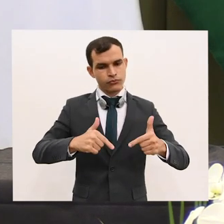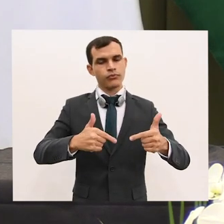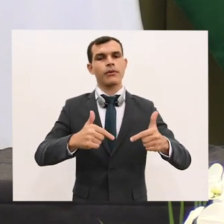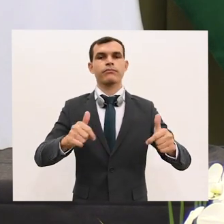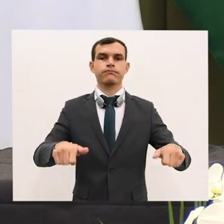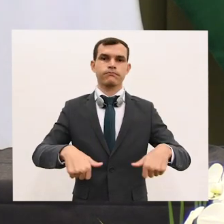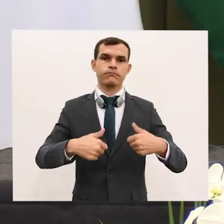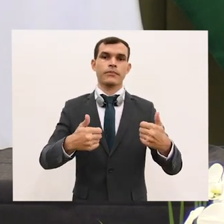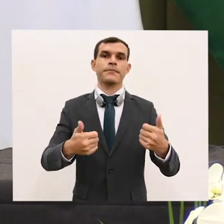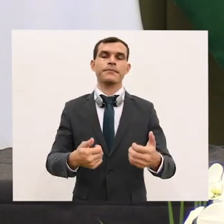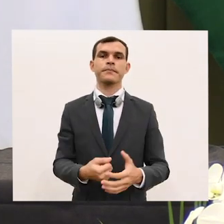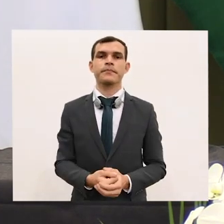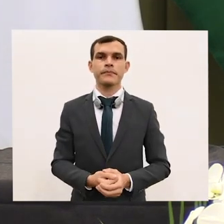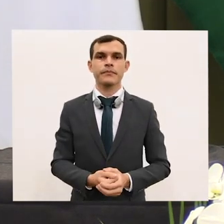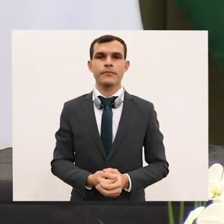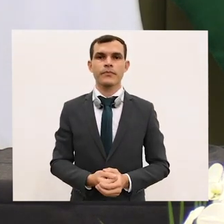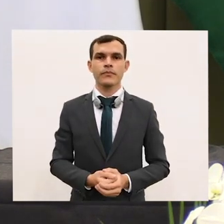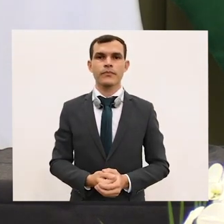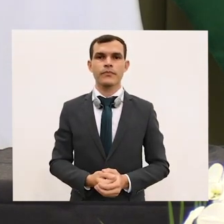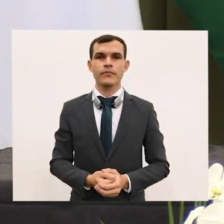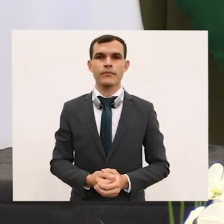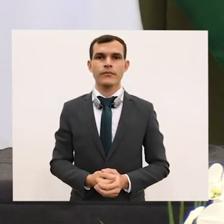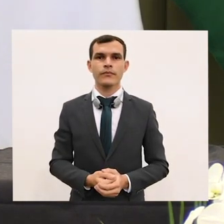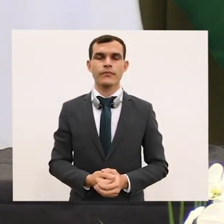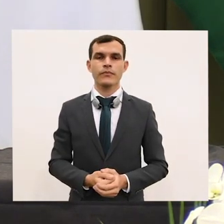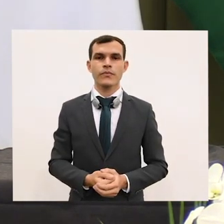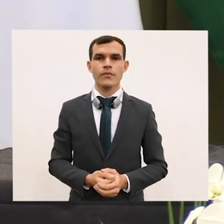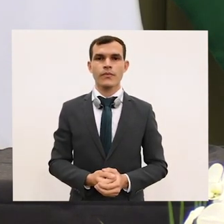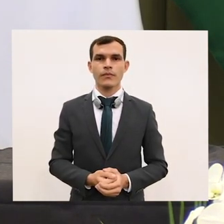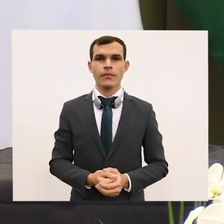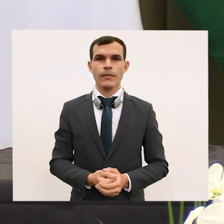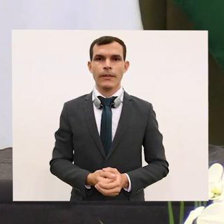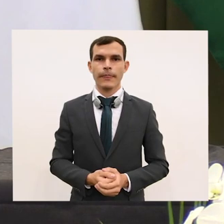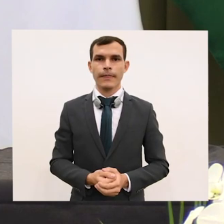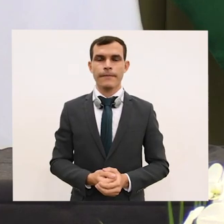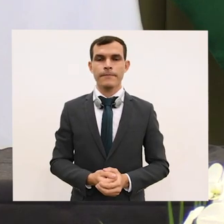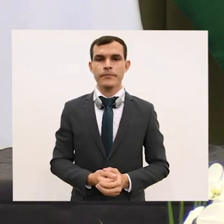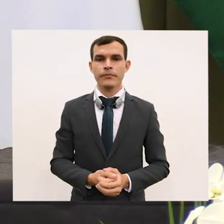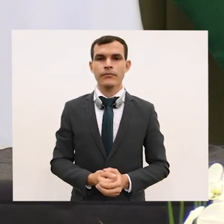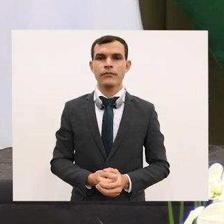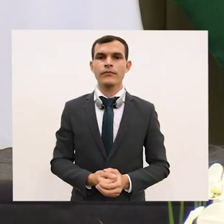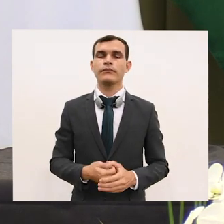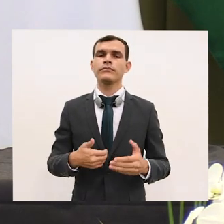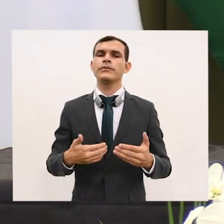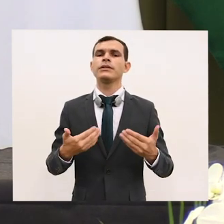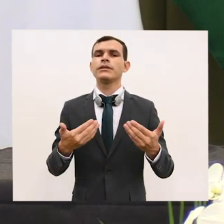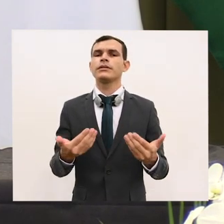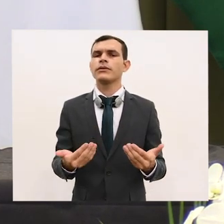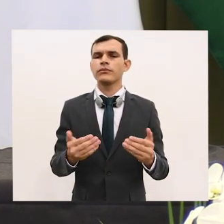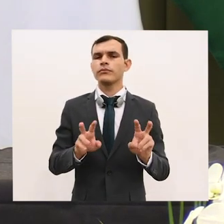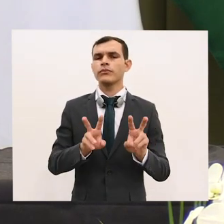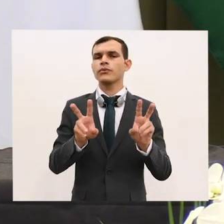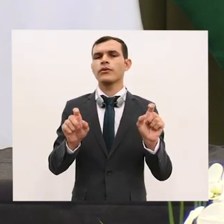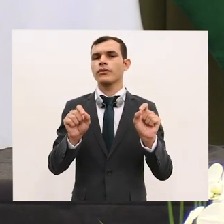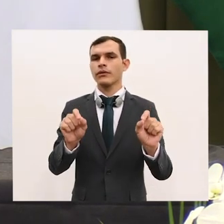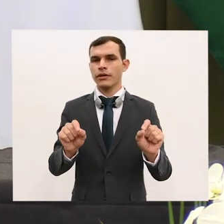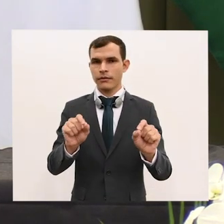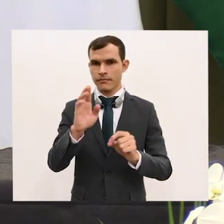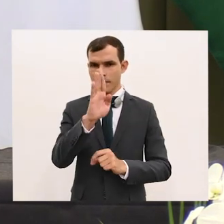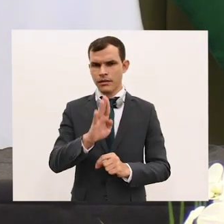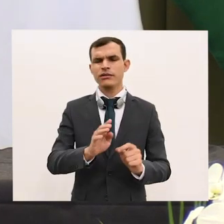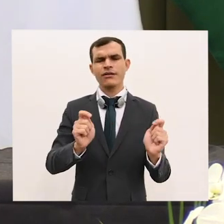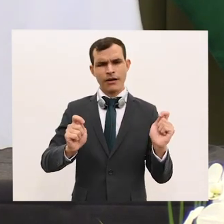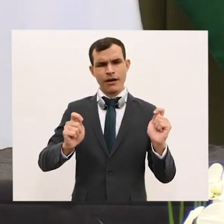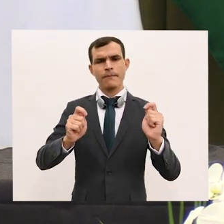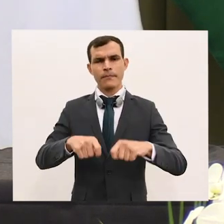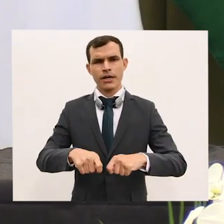fertilizantes são preocupantes e terão efeito sobre a capacidade de garantir a segurança alimentar de bilhões de pessoas. A